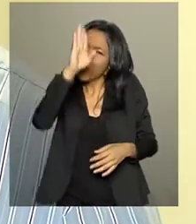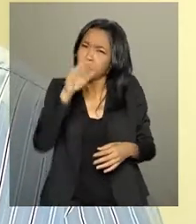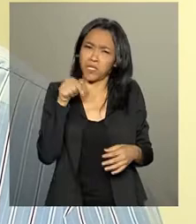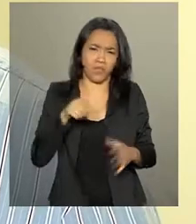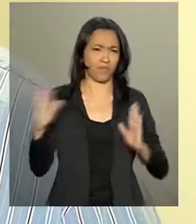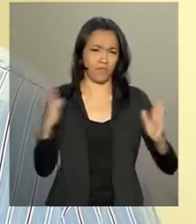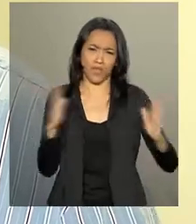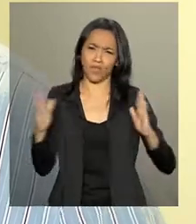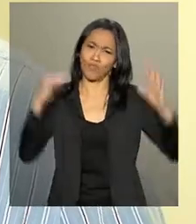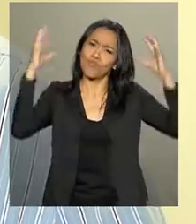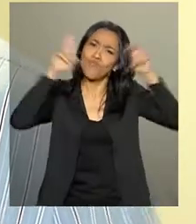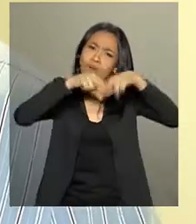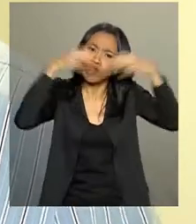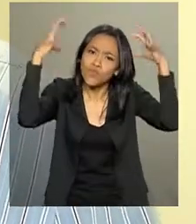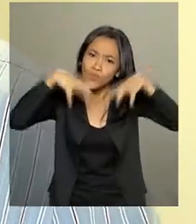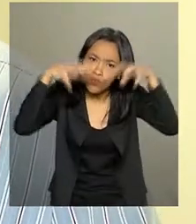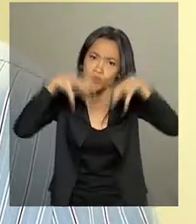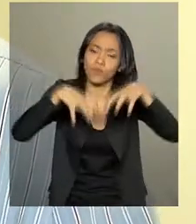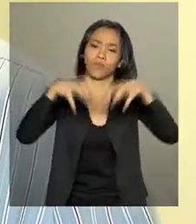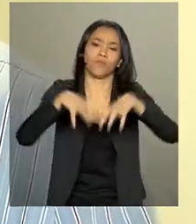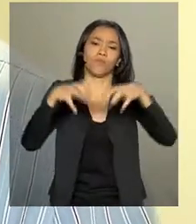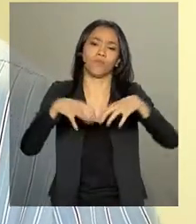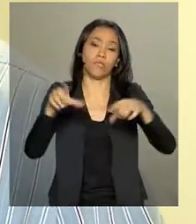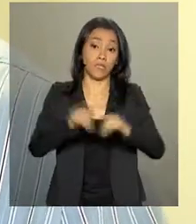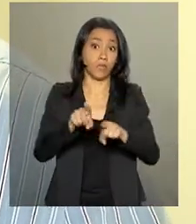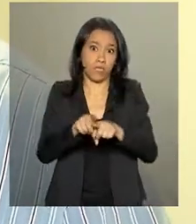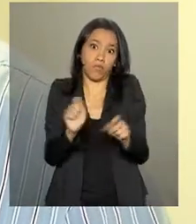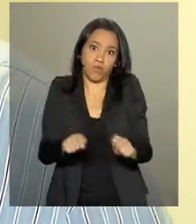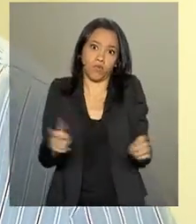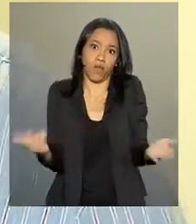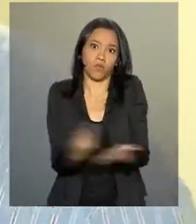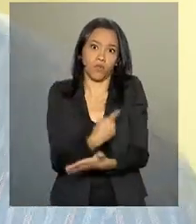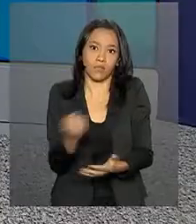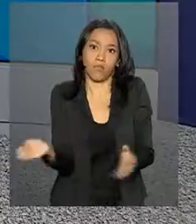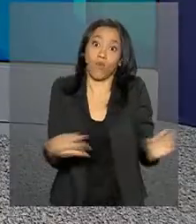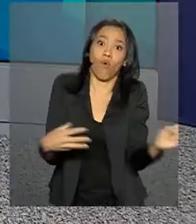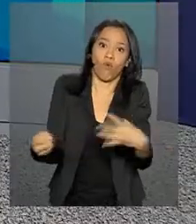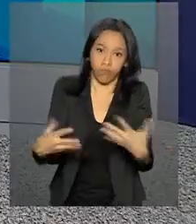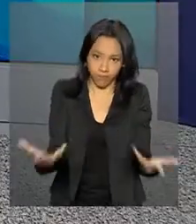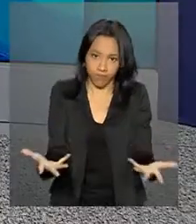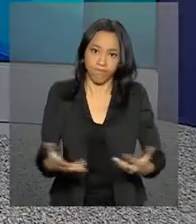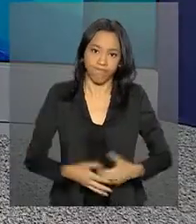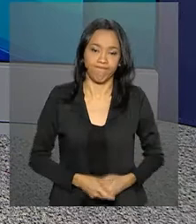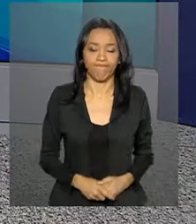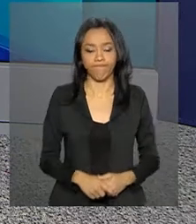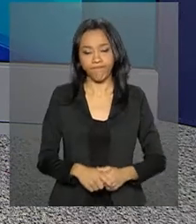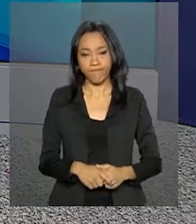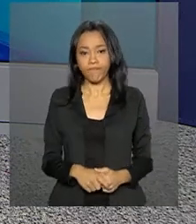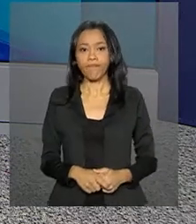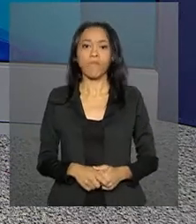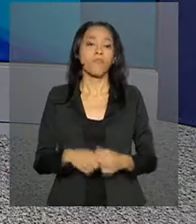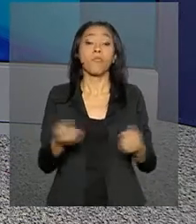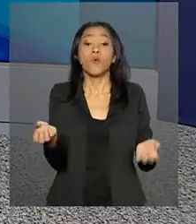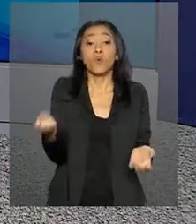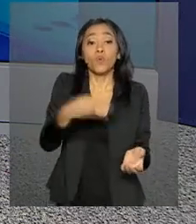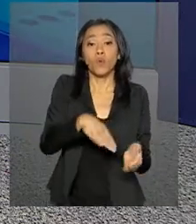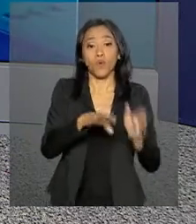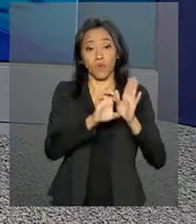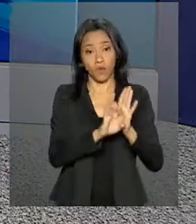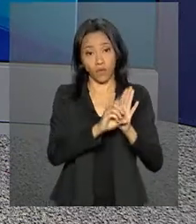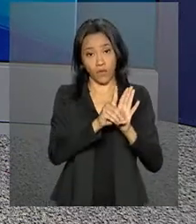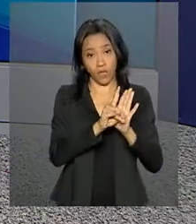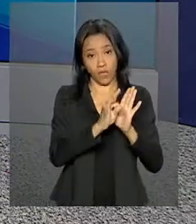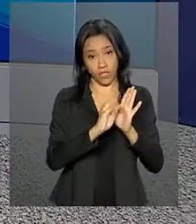aproximação das chuvas e o risco eminente de surgimento de novos casos. O novo edital do programa Mais